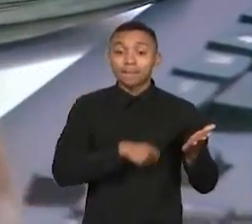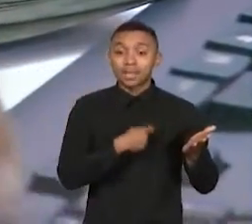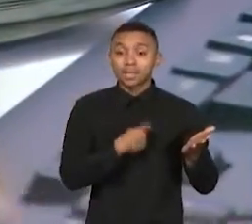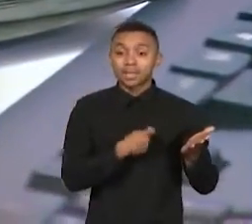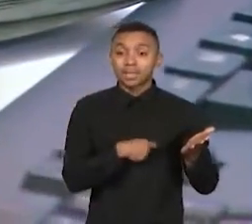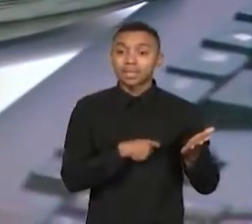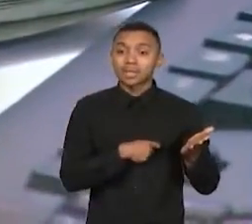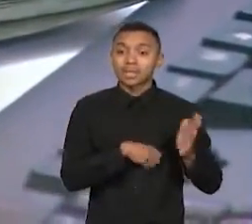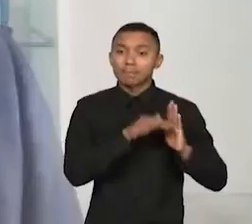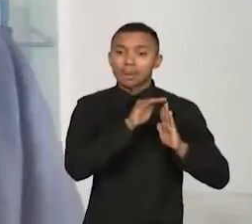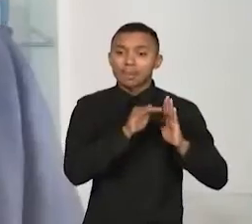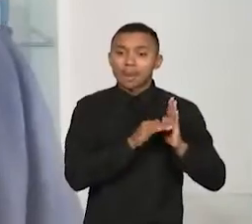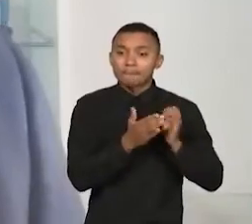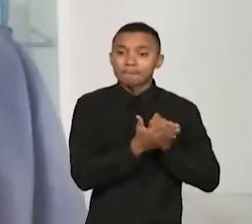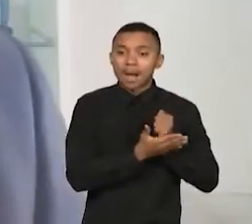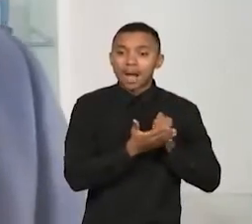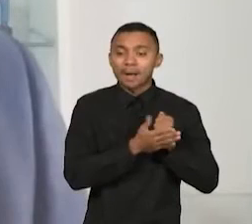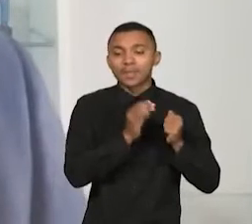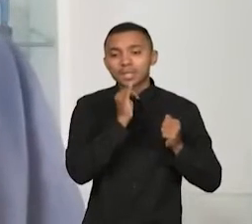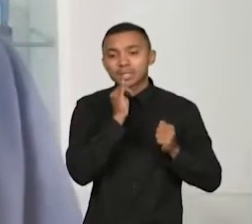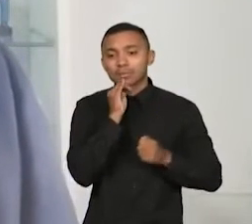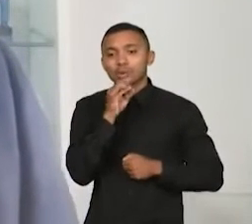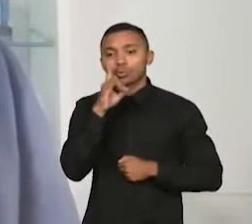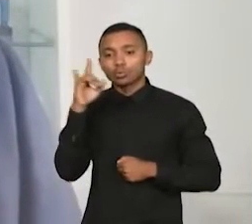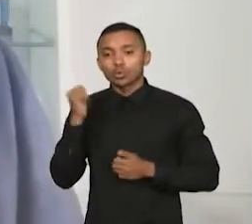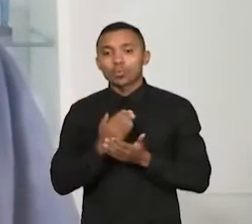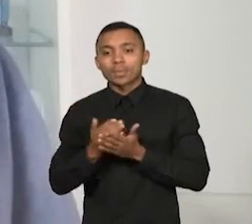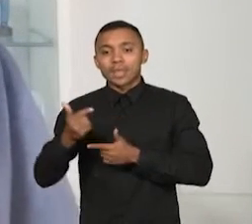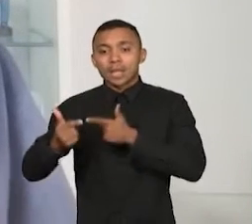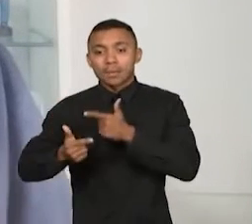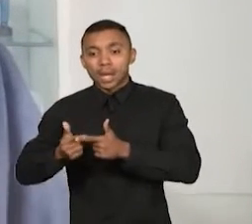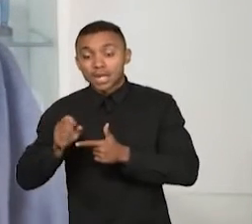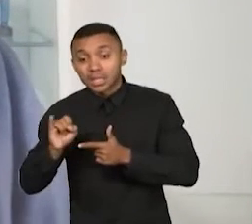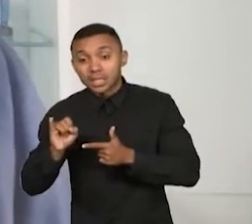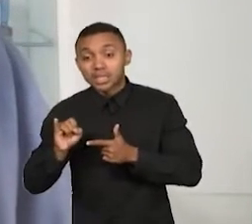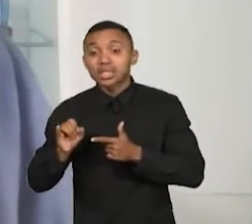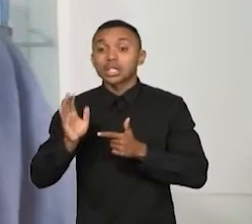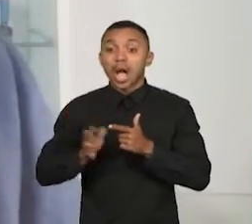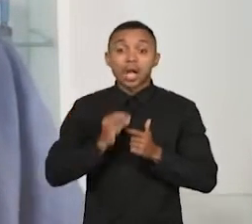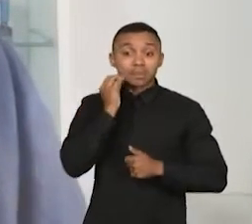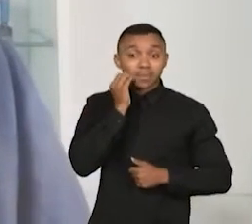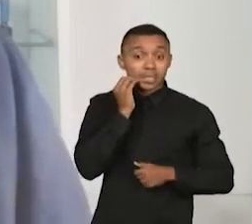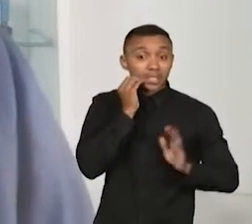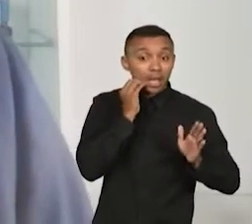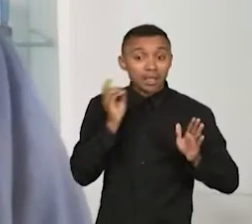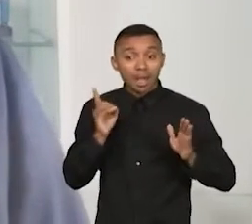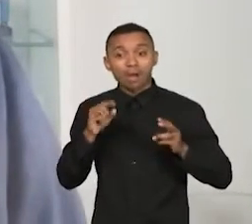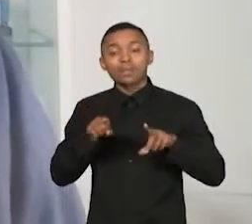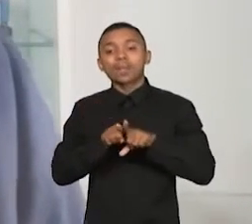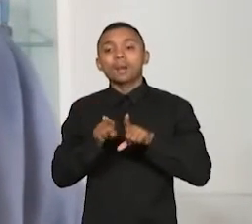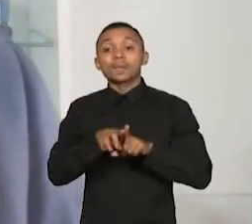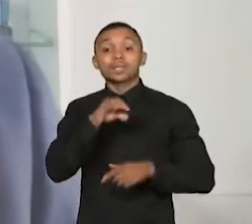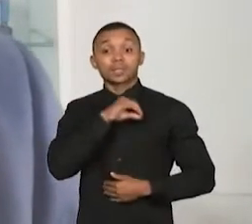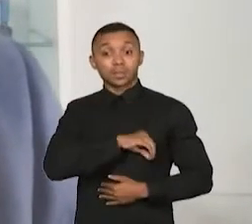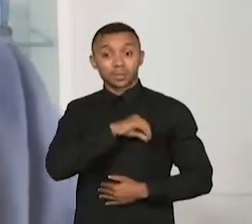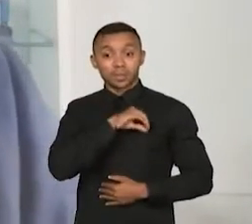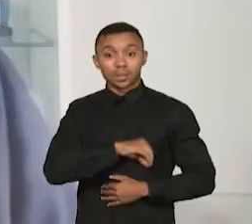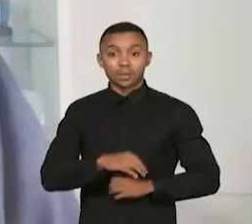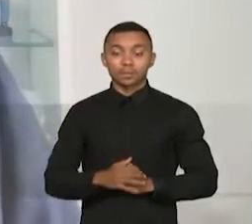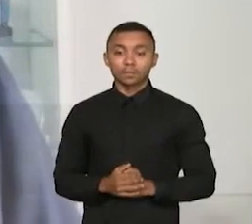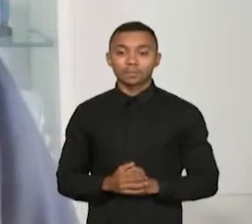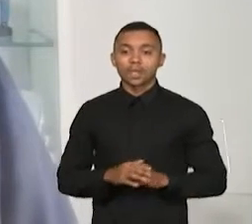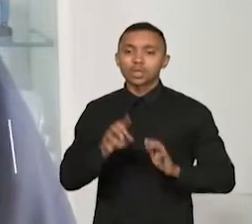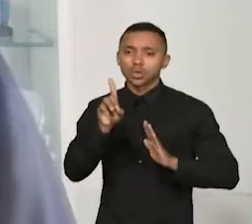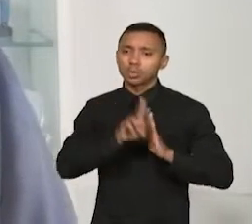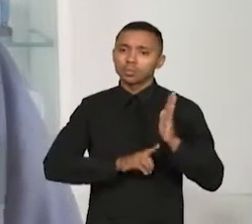básicos do contrato, como data de admissão, se é experiência ou não e a remuneração. São direitos relativamente recentes. A